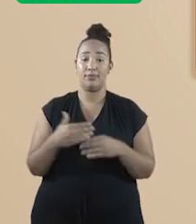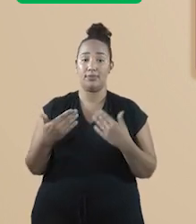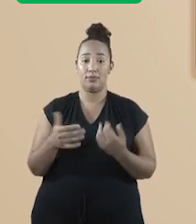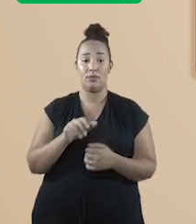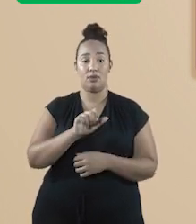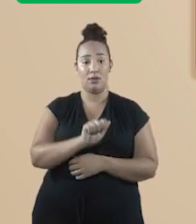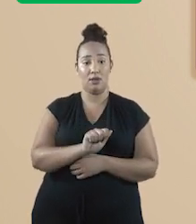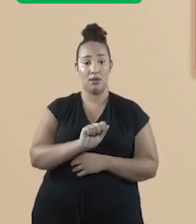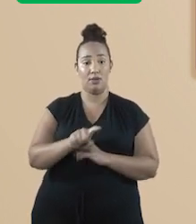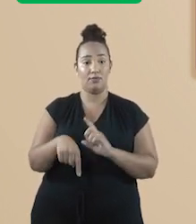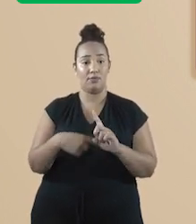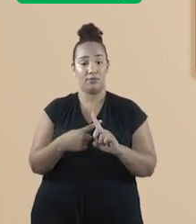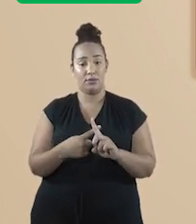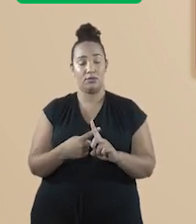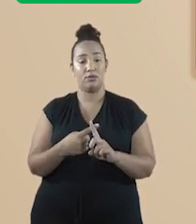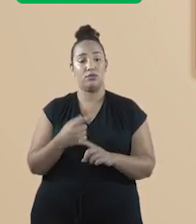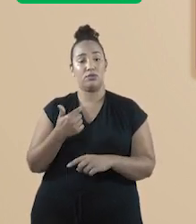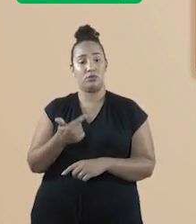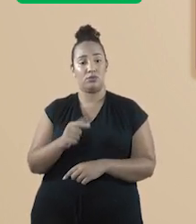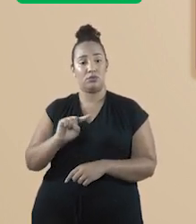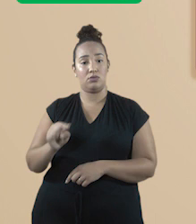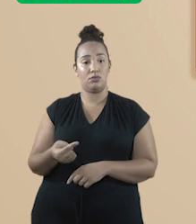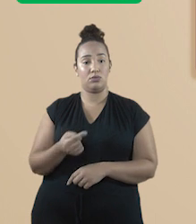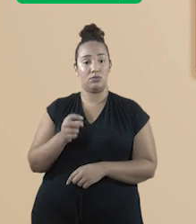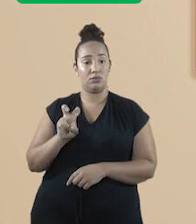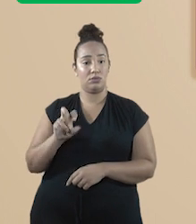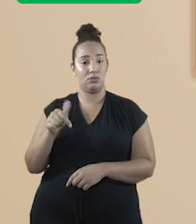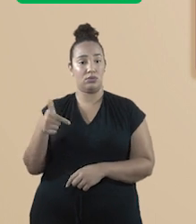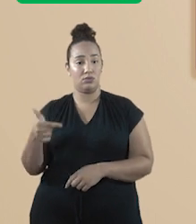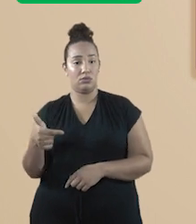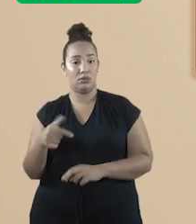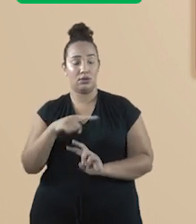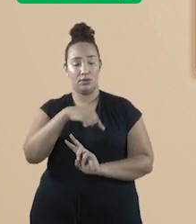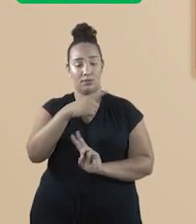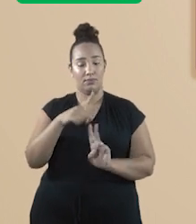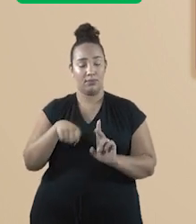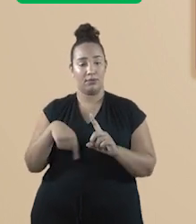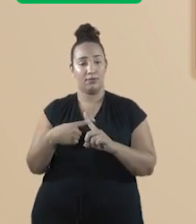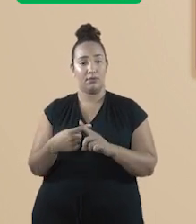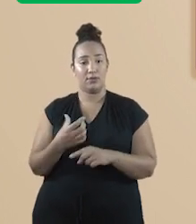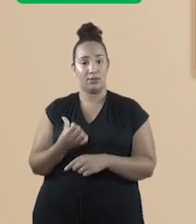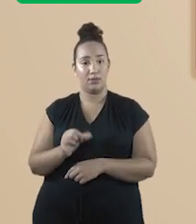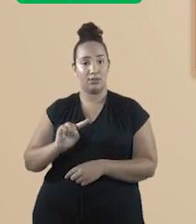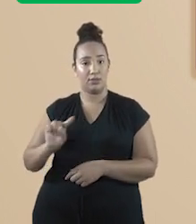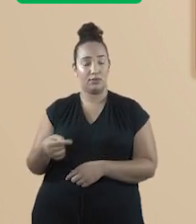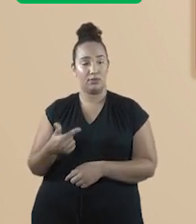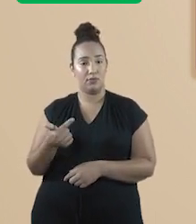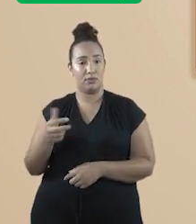2,5², que é igual a π vezes 6,25.